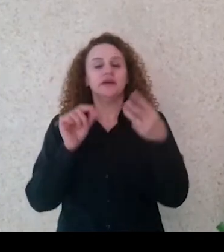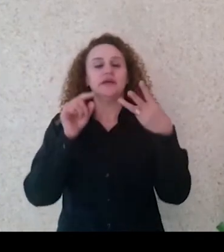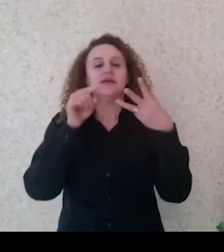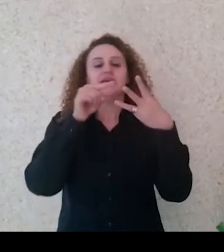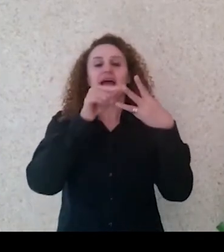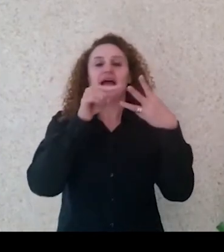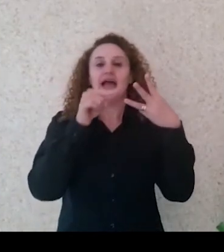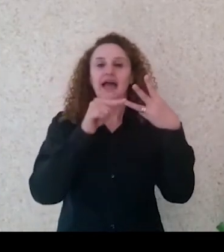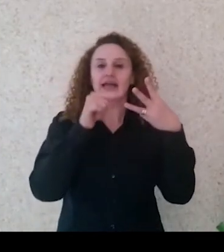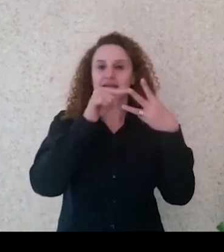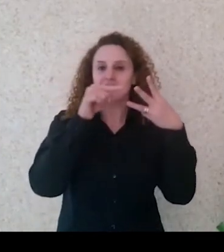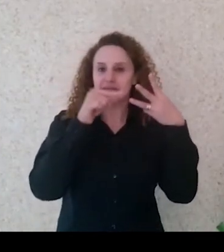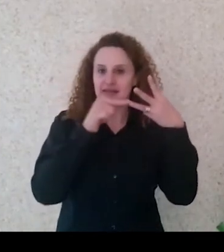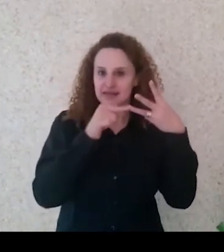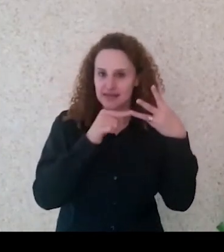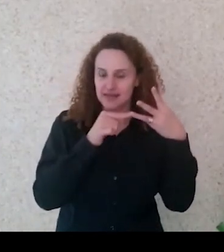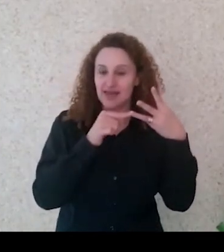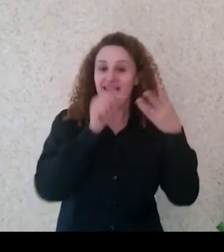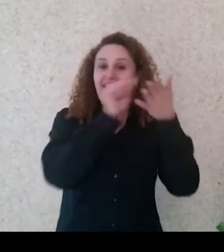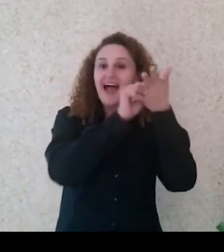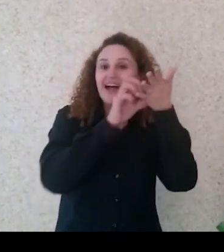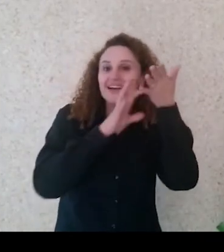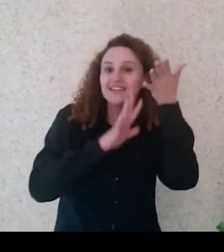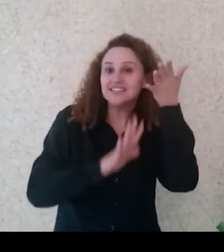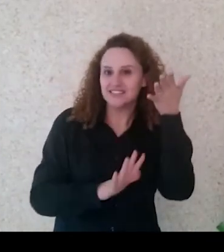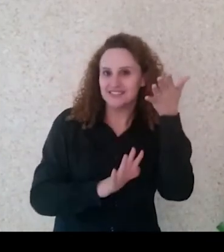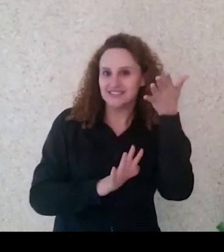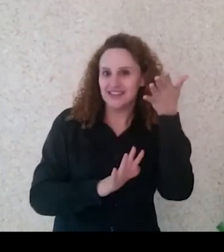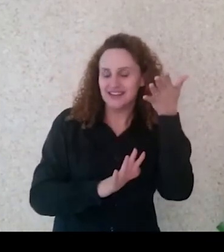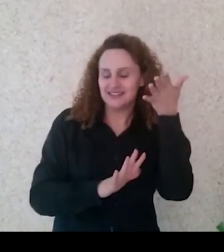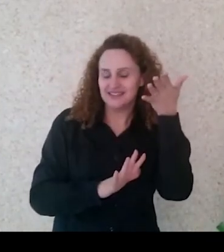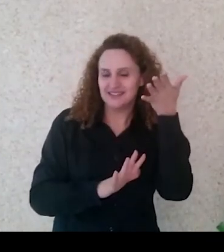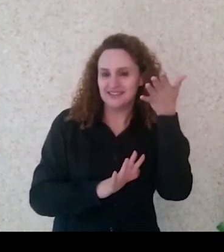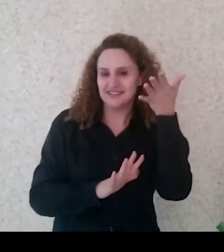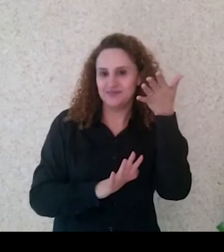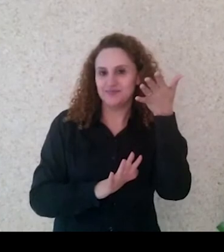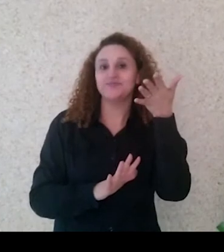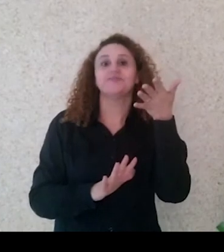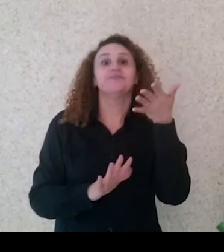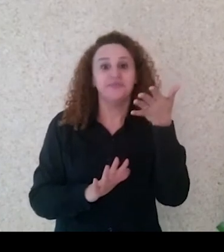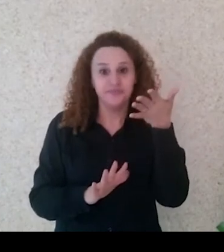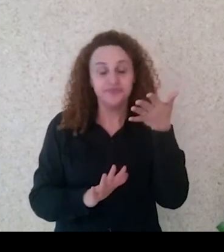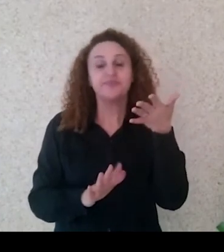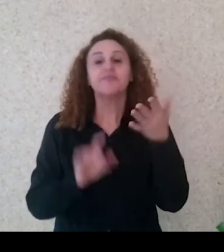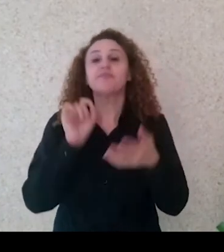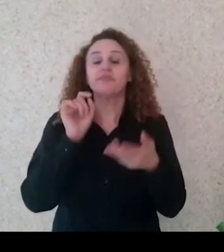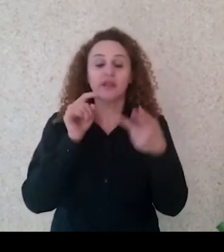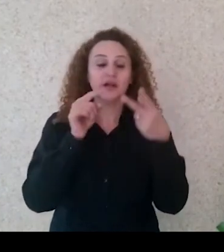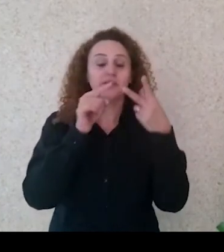atividades avaliativas, que uma, vocês farão,